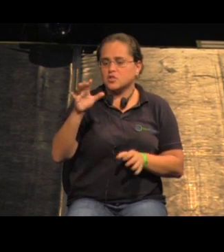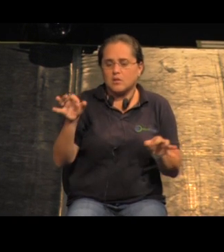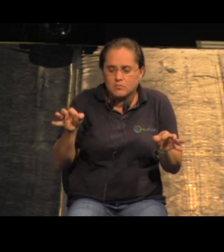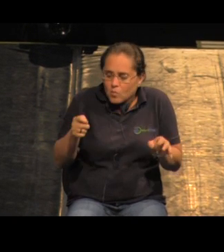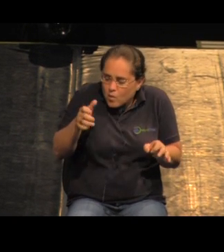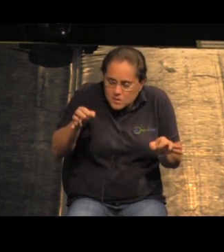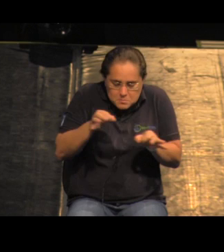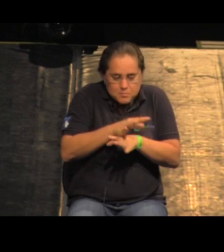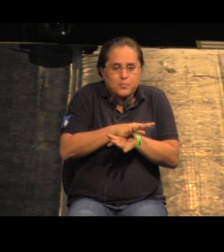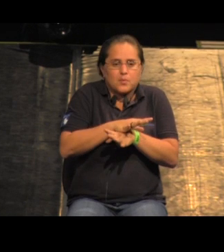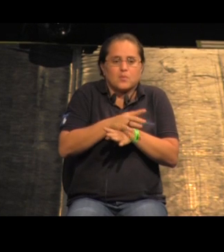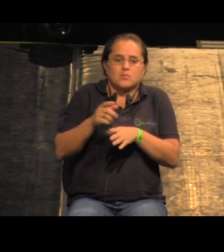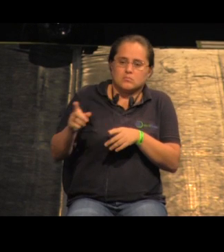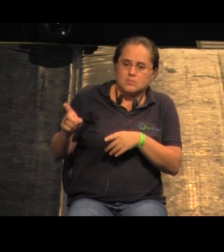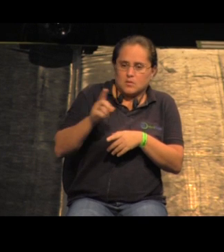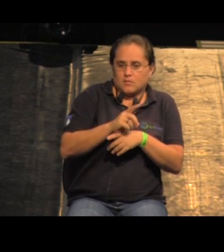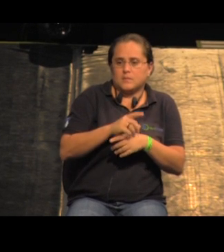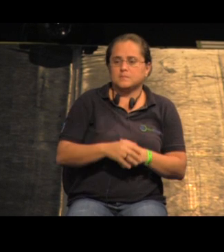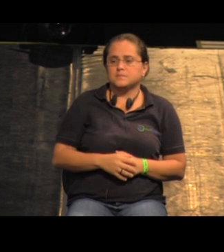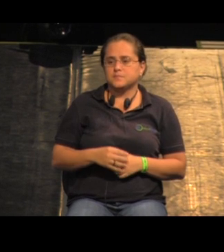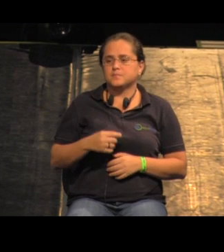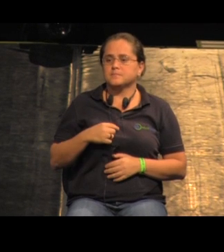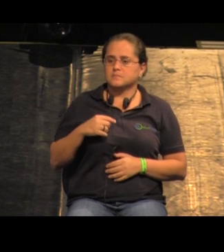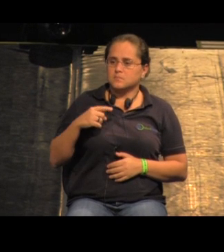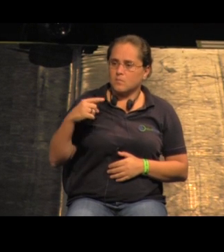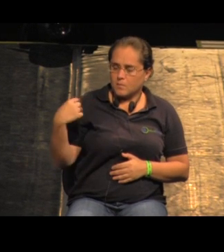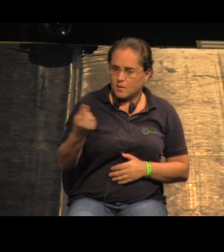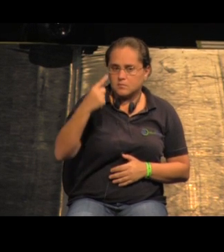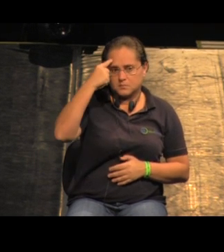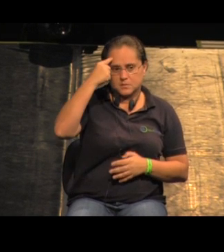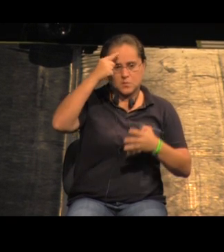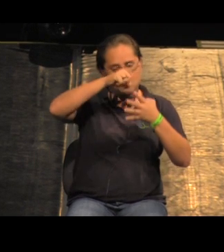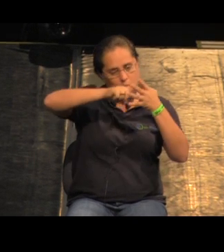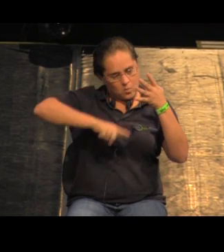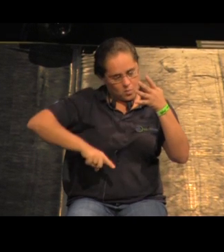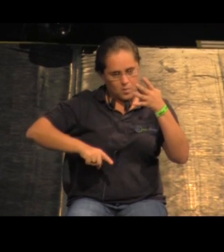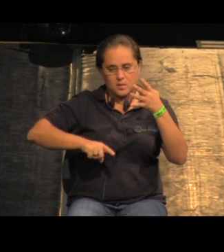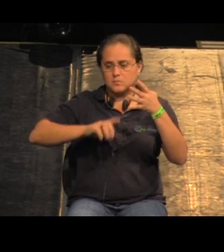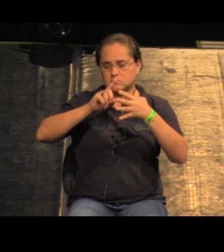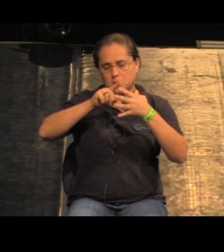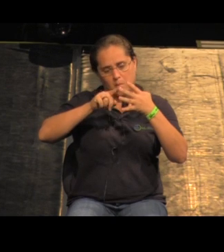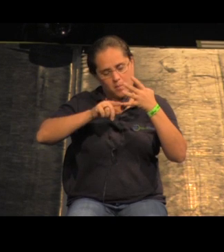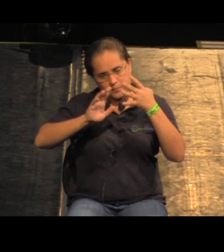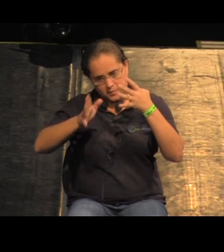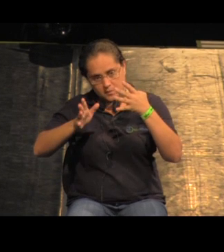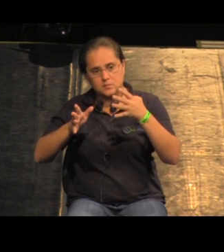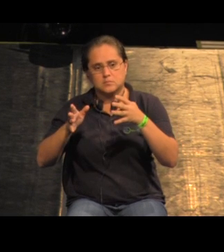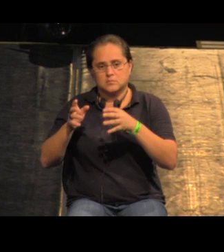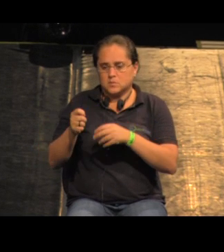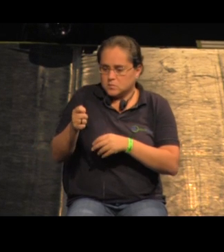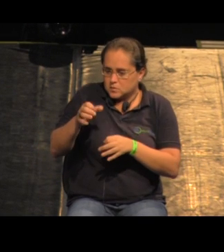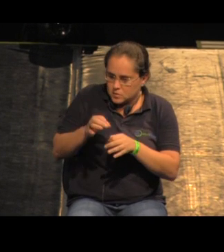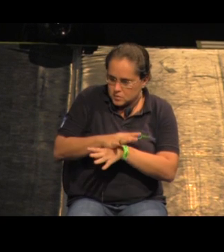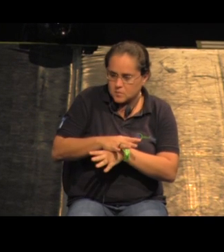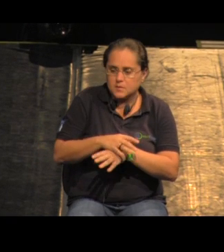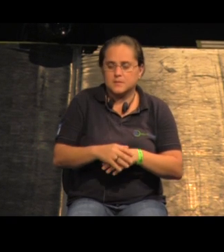-fabricado vir até com um guarda-corpo instalado nós pensamos em quatro peças pré-fabricadas é uma peça reta